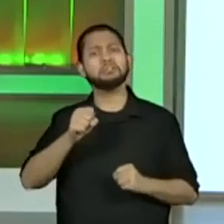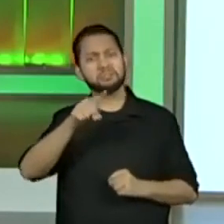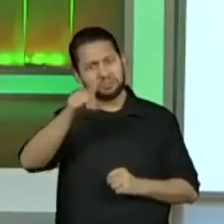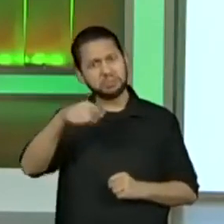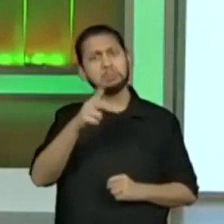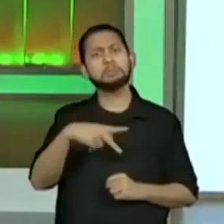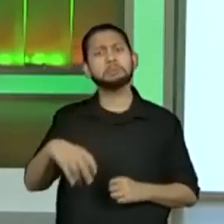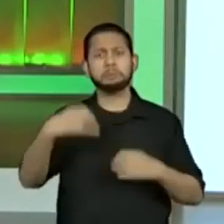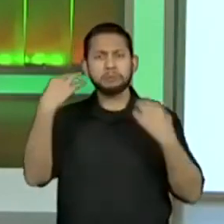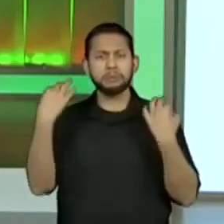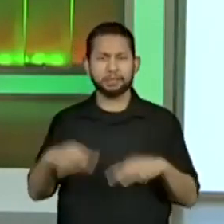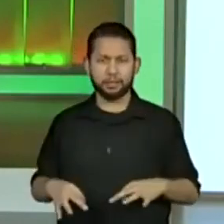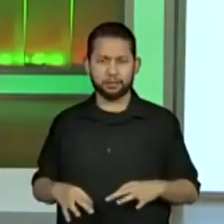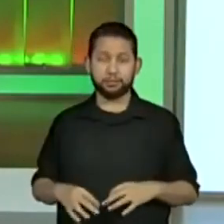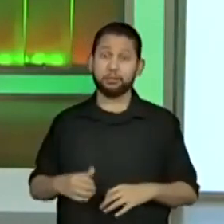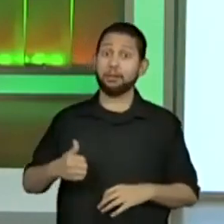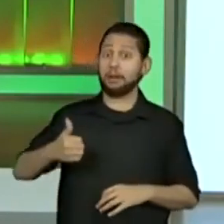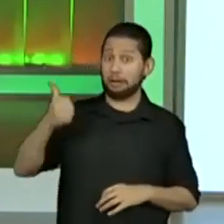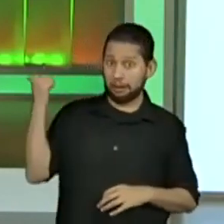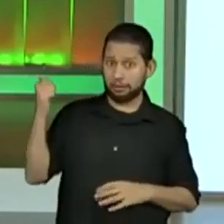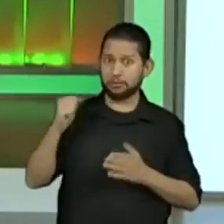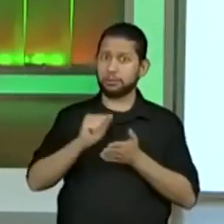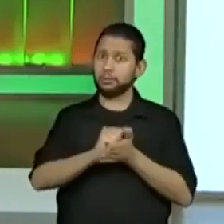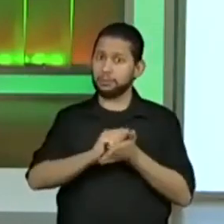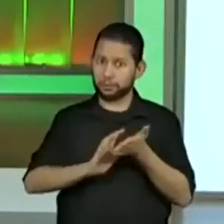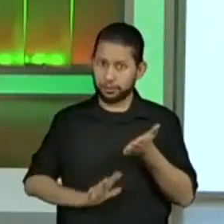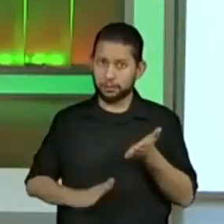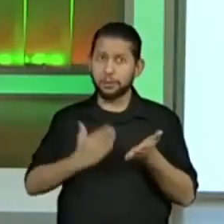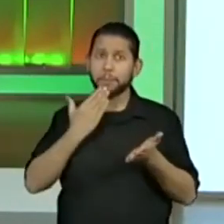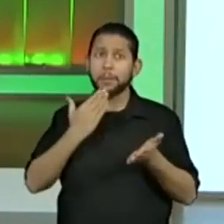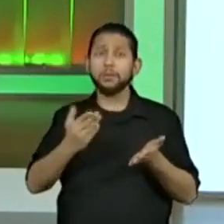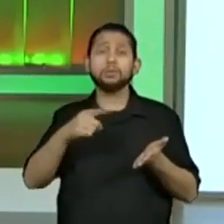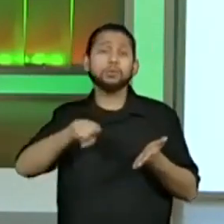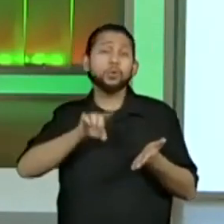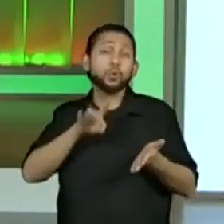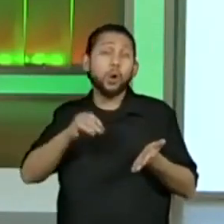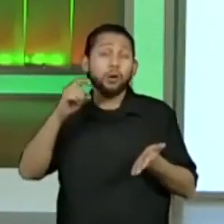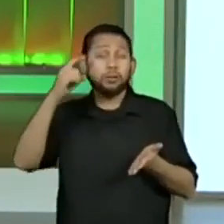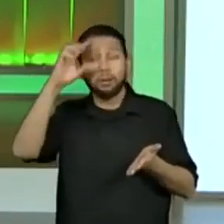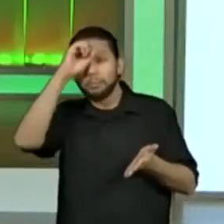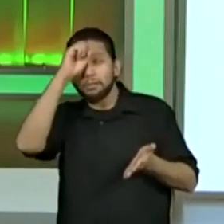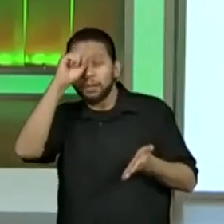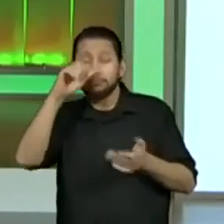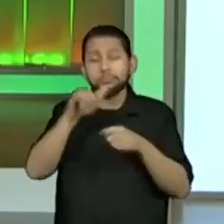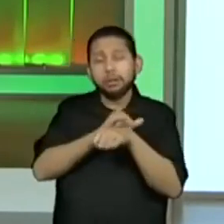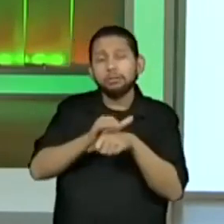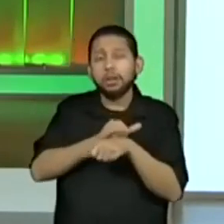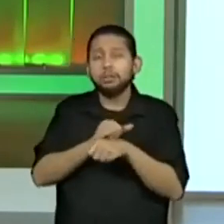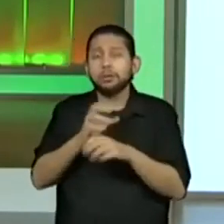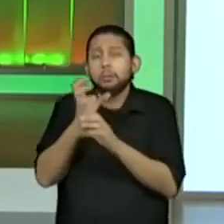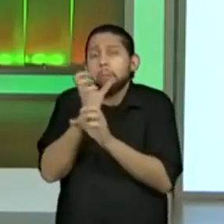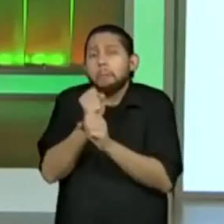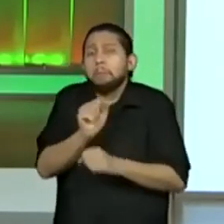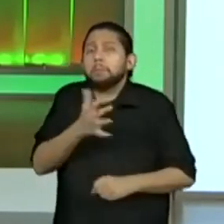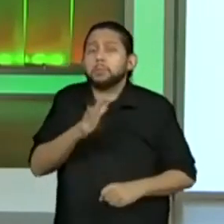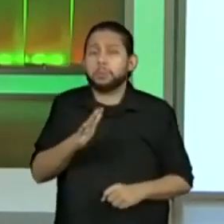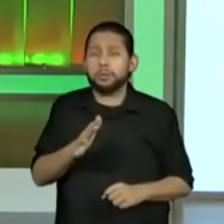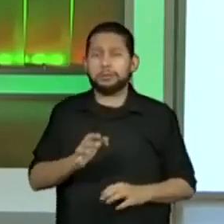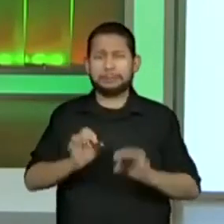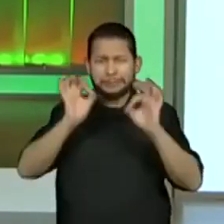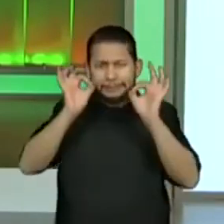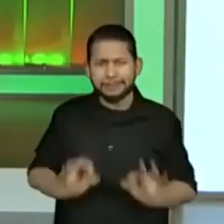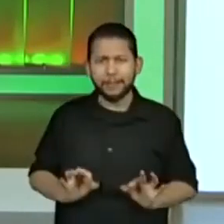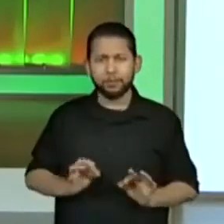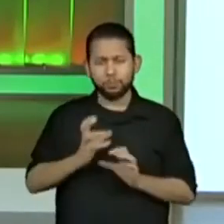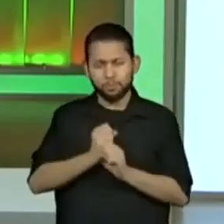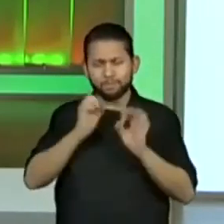total razão. No caso dessa atividade, ele pede só que o aluno estime. Ele não precisa realizar a conta, ele não precisa